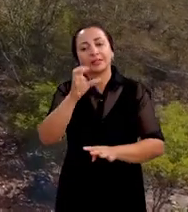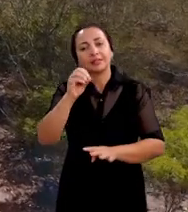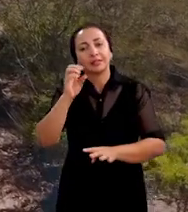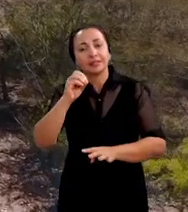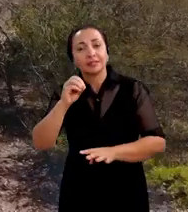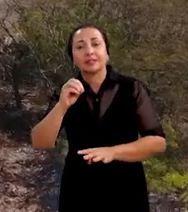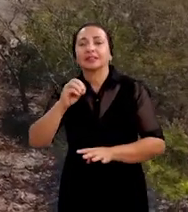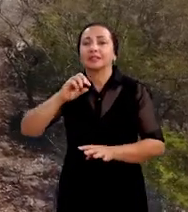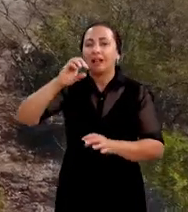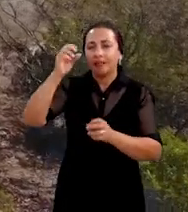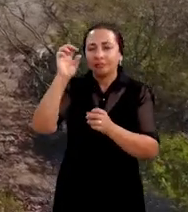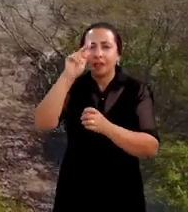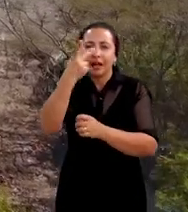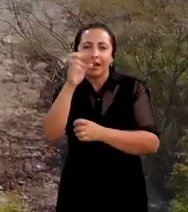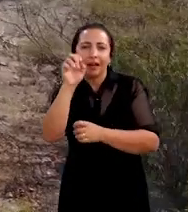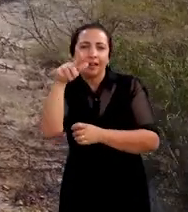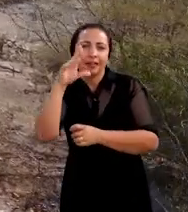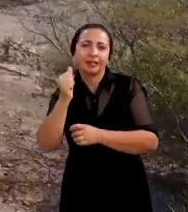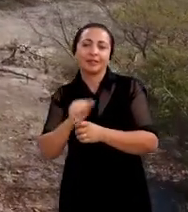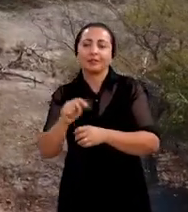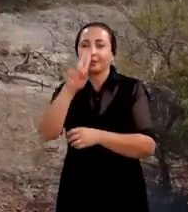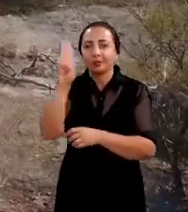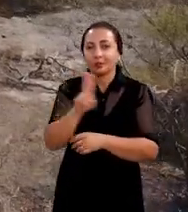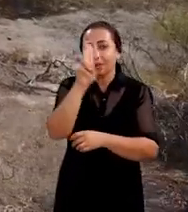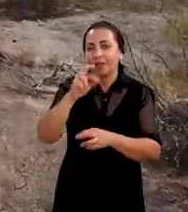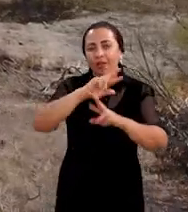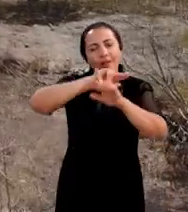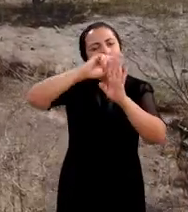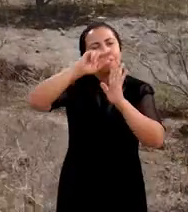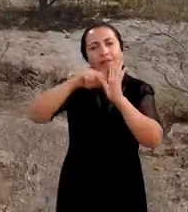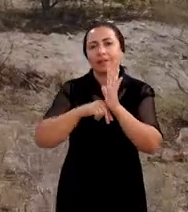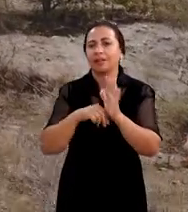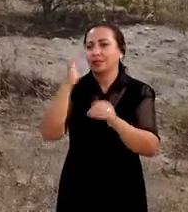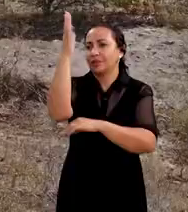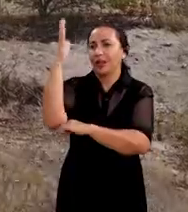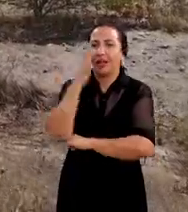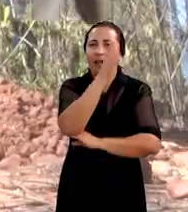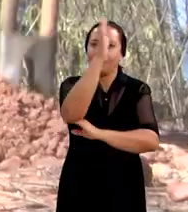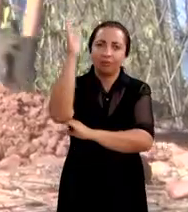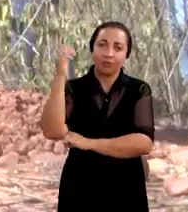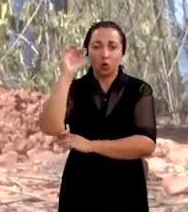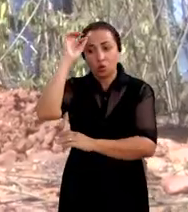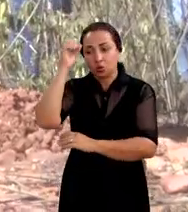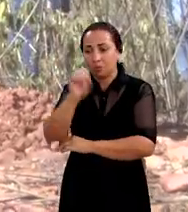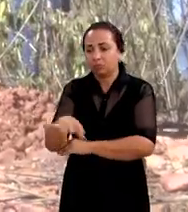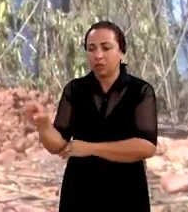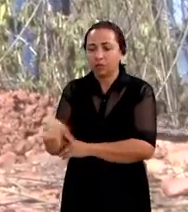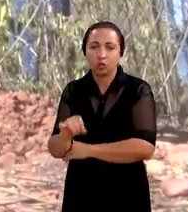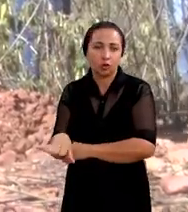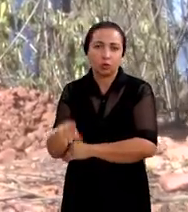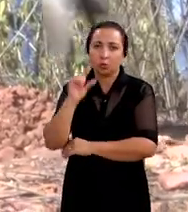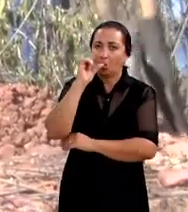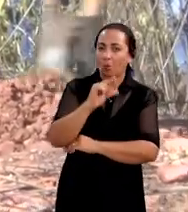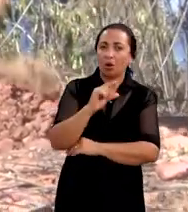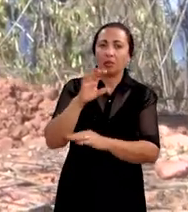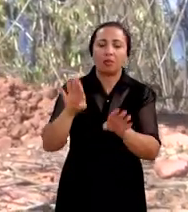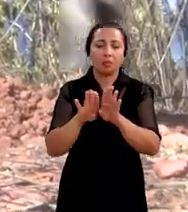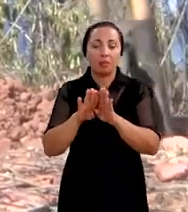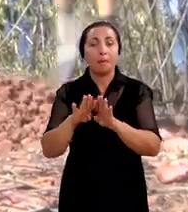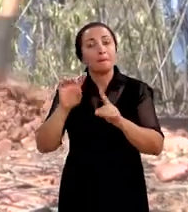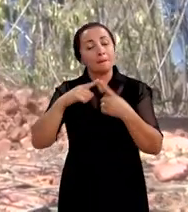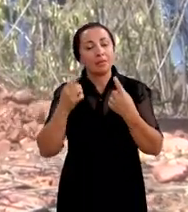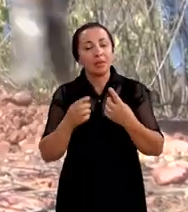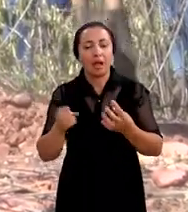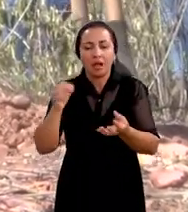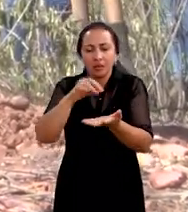utilizando os diferentes métodos de recuperação florestal. Então, não só plantio de mudas, mas também